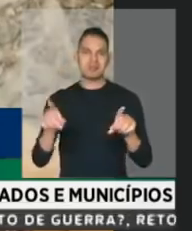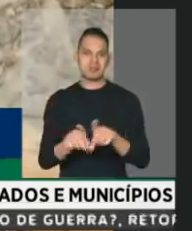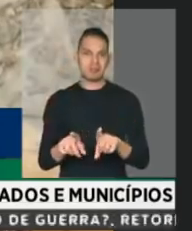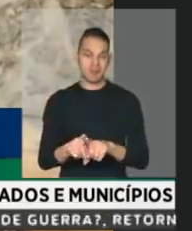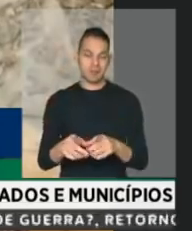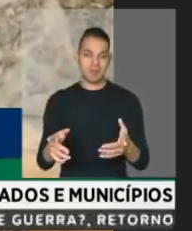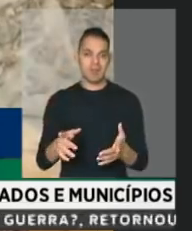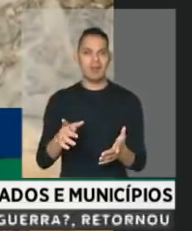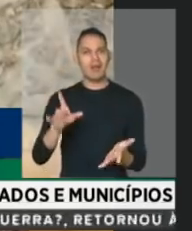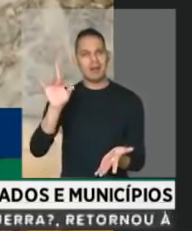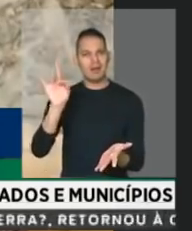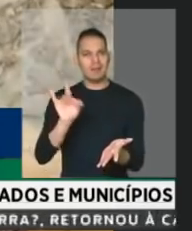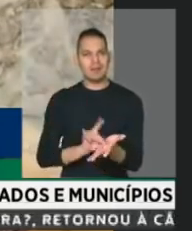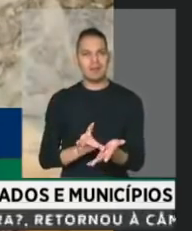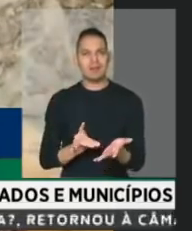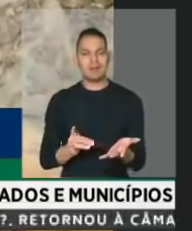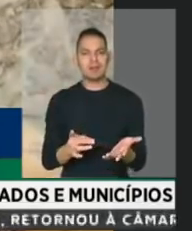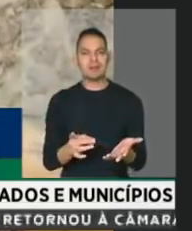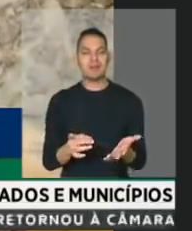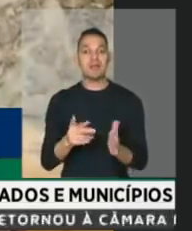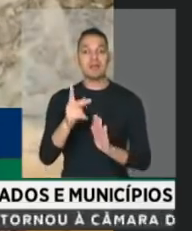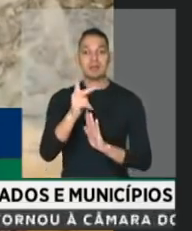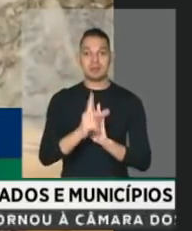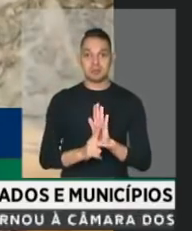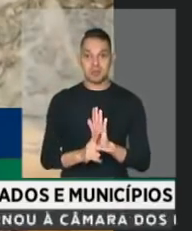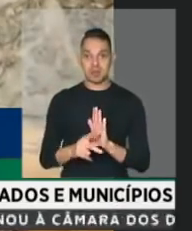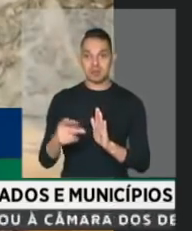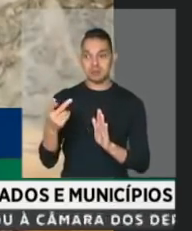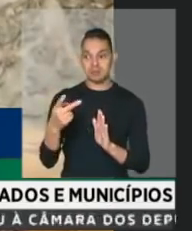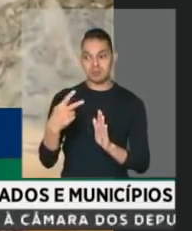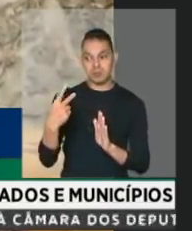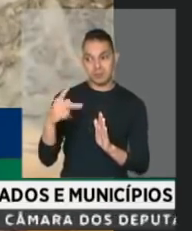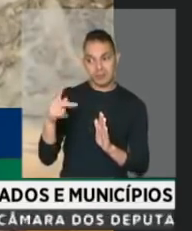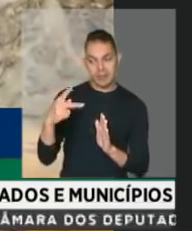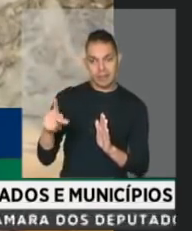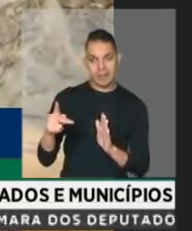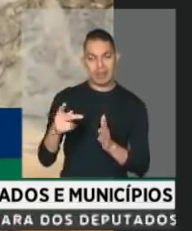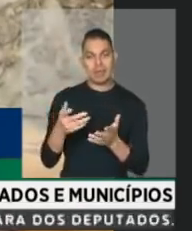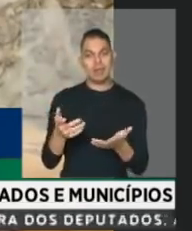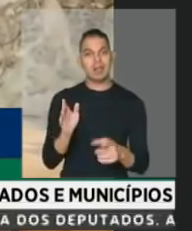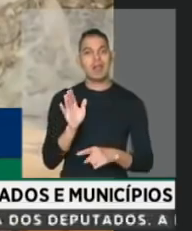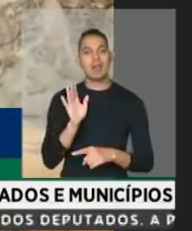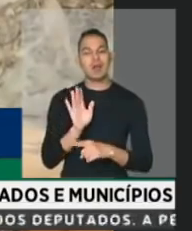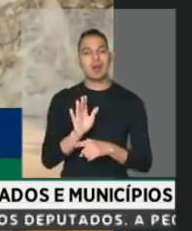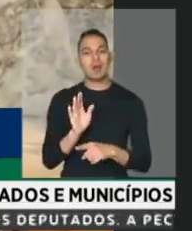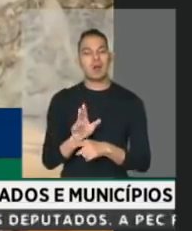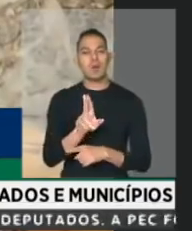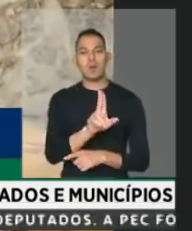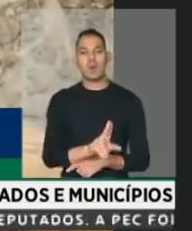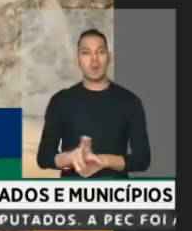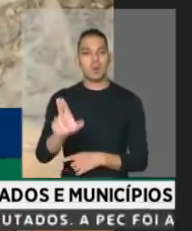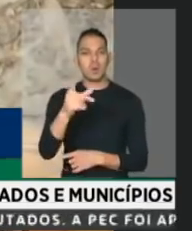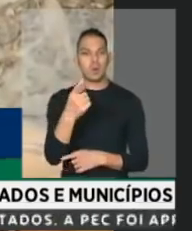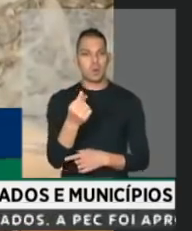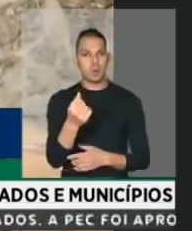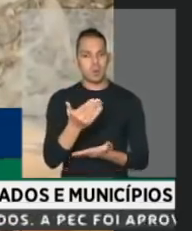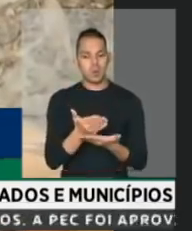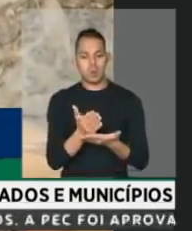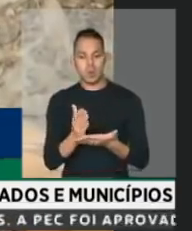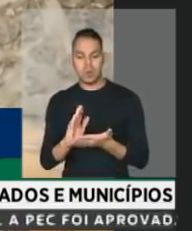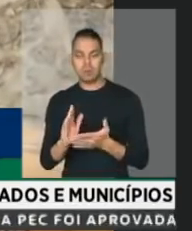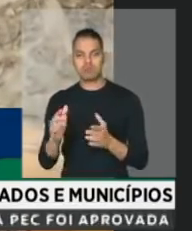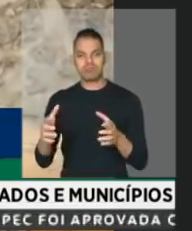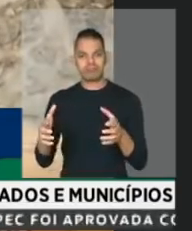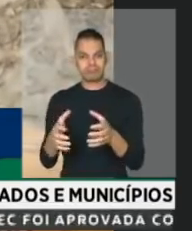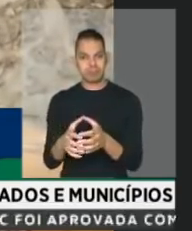Na verdade, esse projeto favorece o uso de saldos não utilizados na função